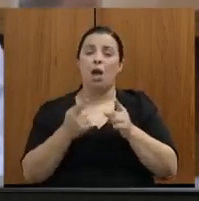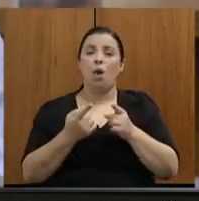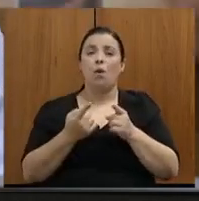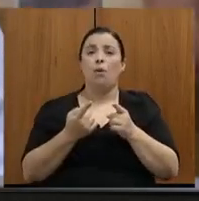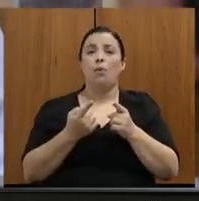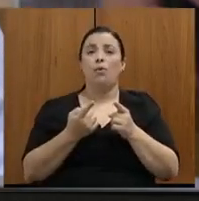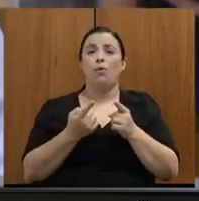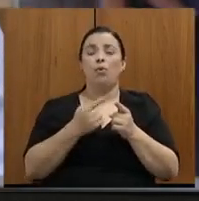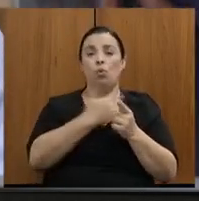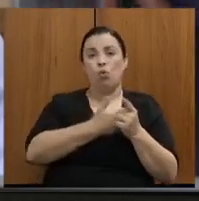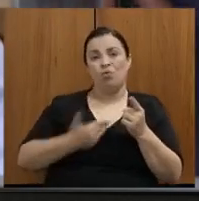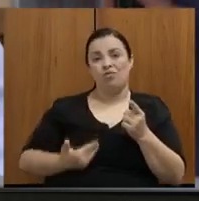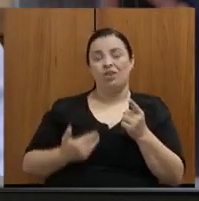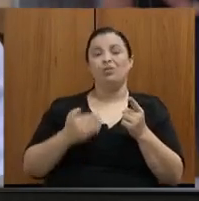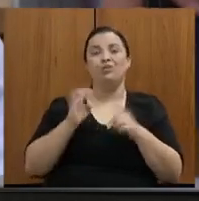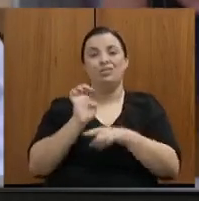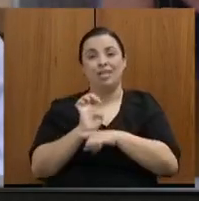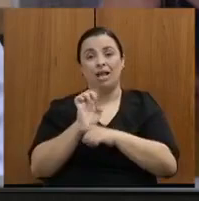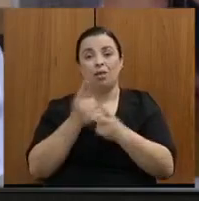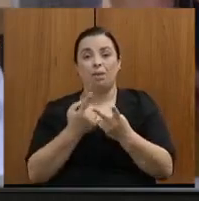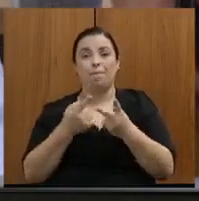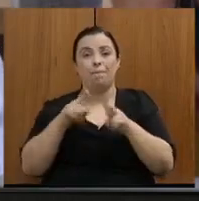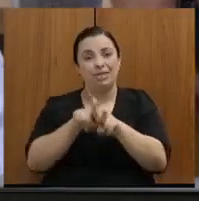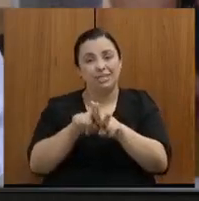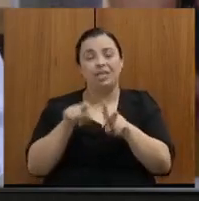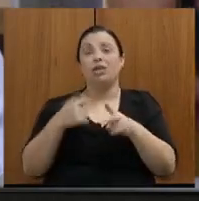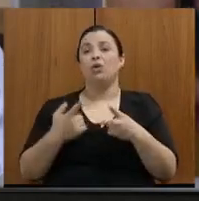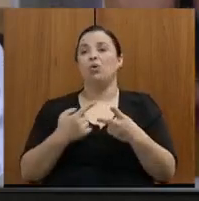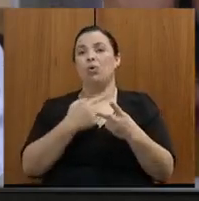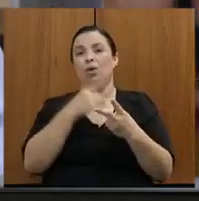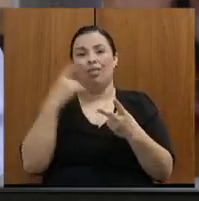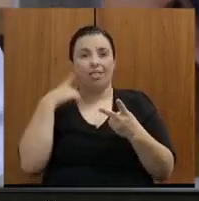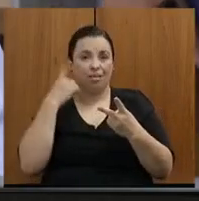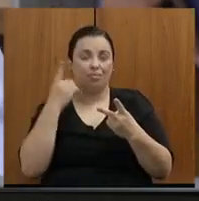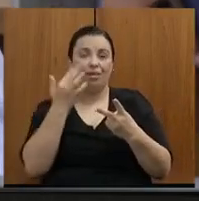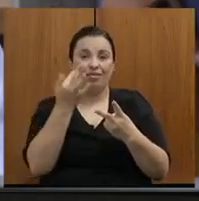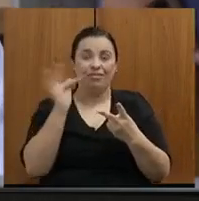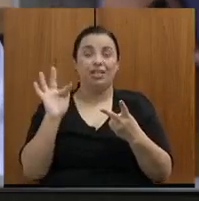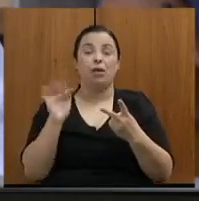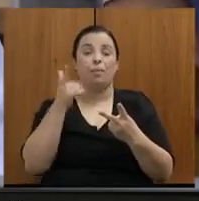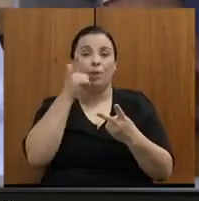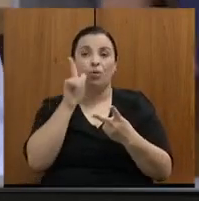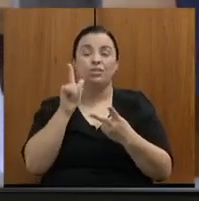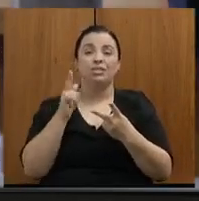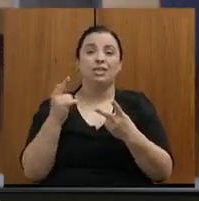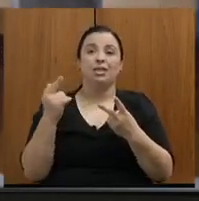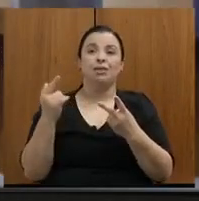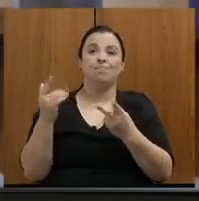o governo do Estado, para a gente atrair recursos para as rodovias.